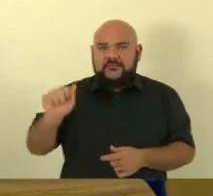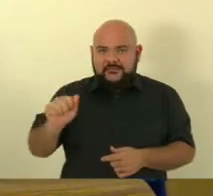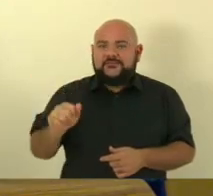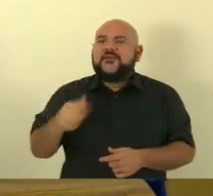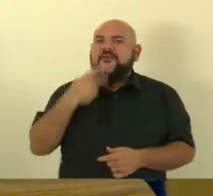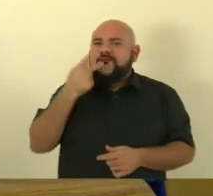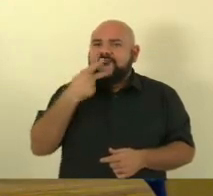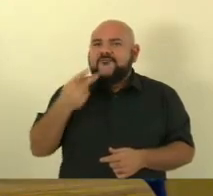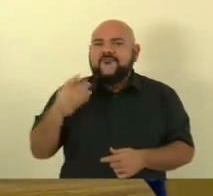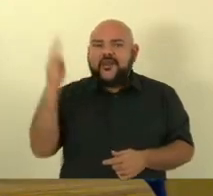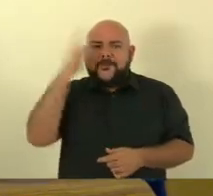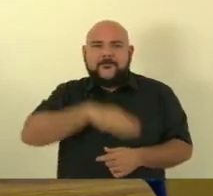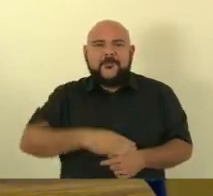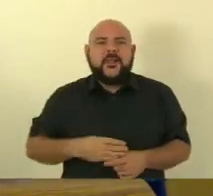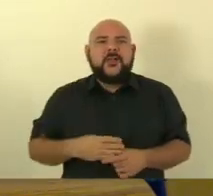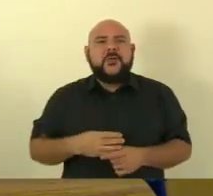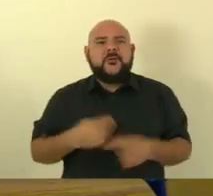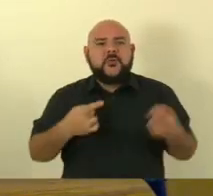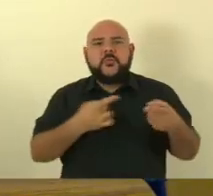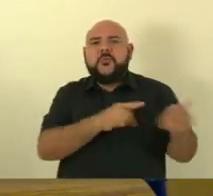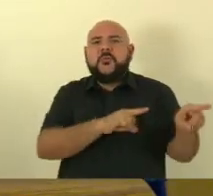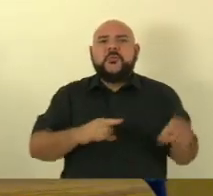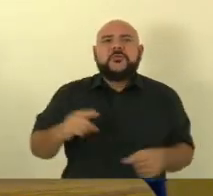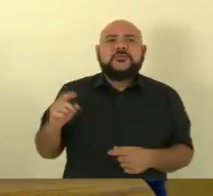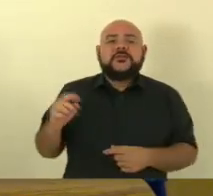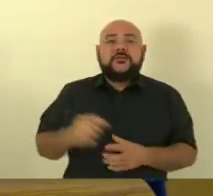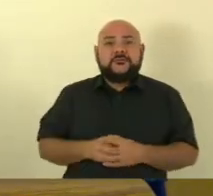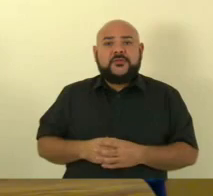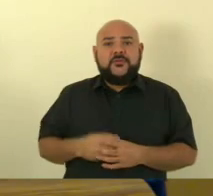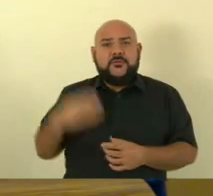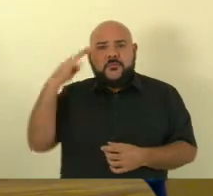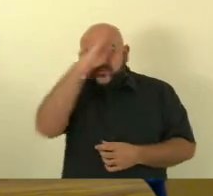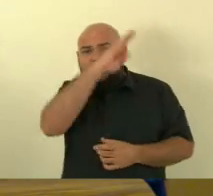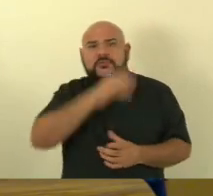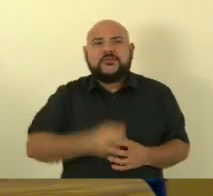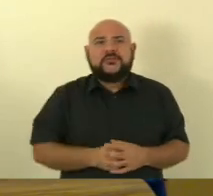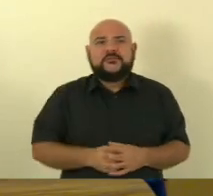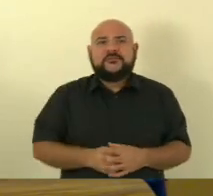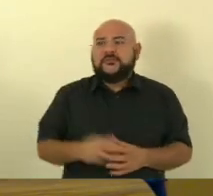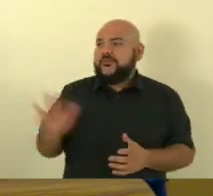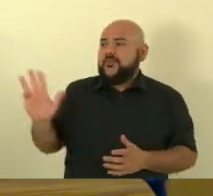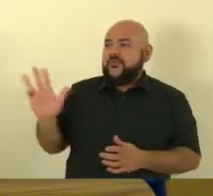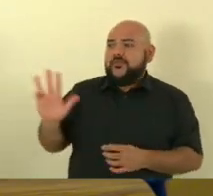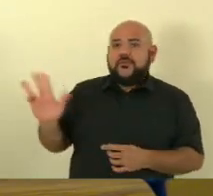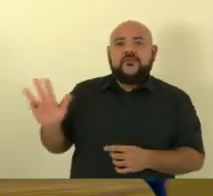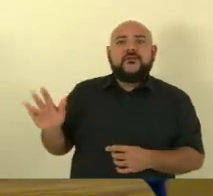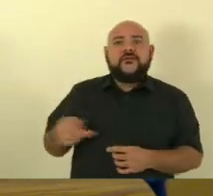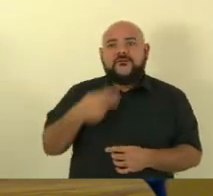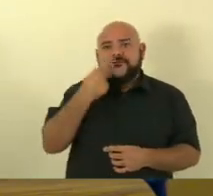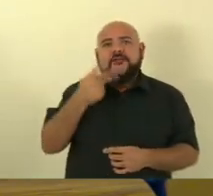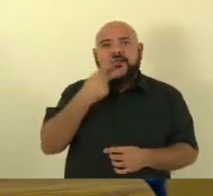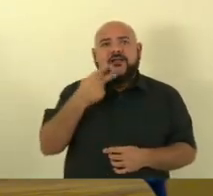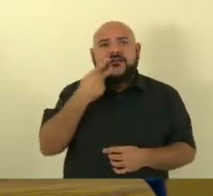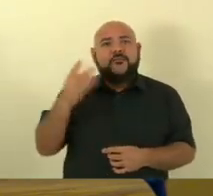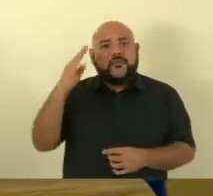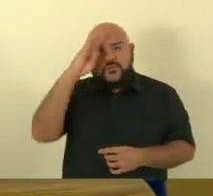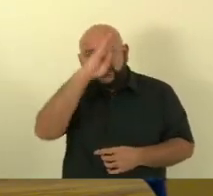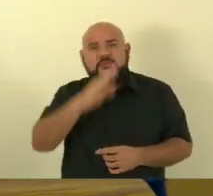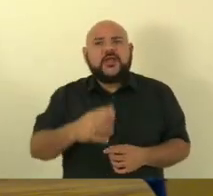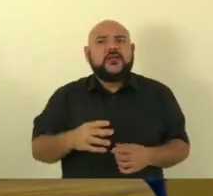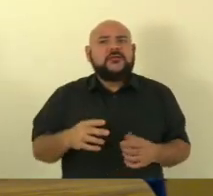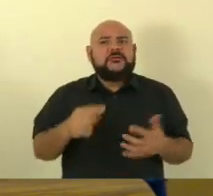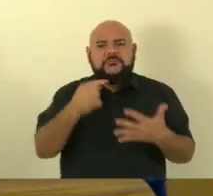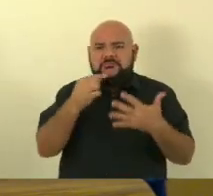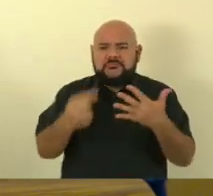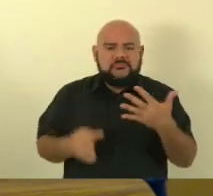acorda, canja, acorda acorda, acorda ah, Bolsonaro aí vai tomar café Bolsonaro reunião dos ministros Bolsonaro aí vai fazer a live